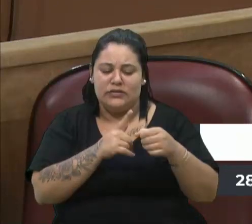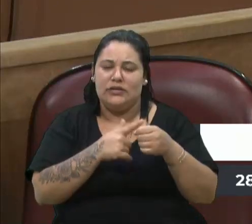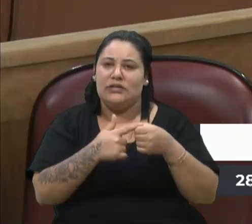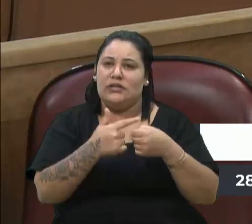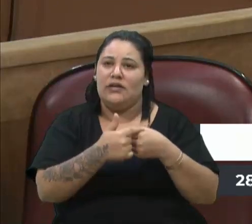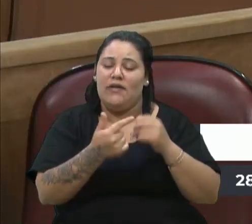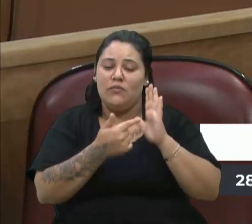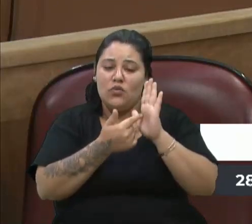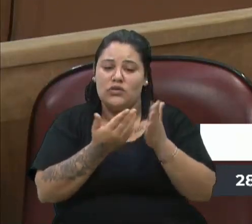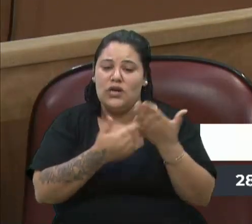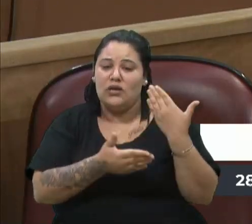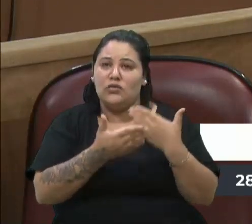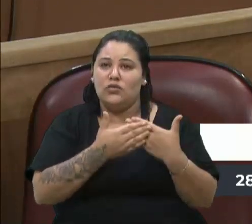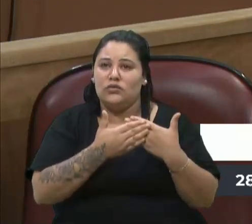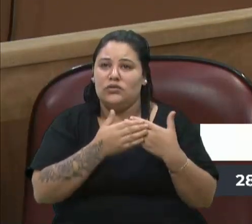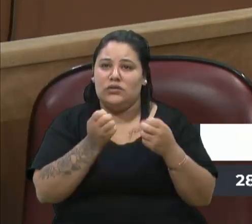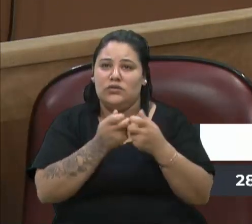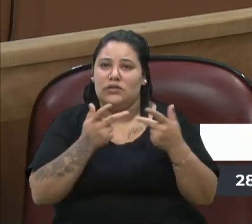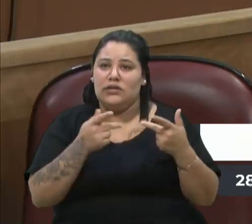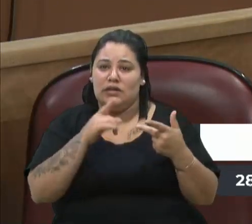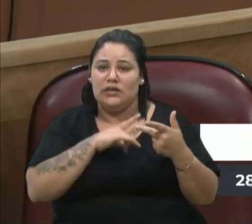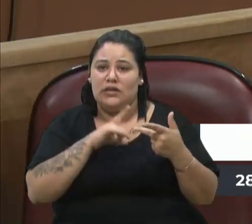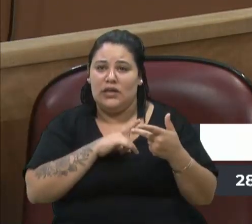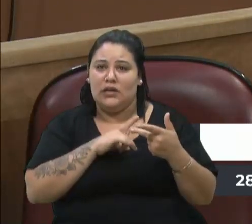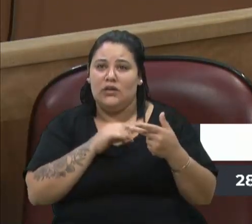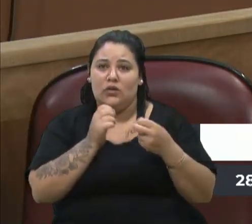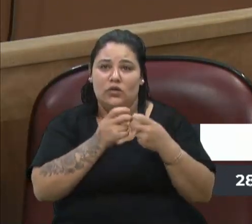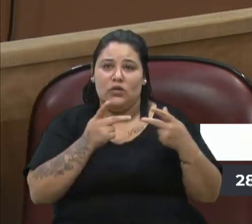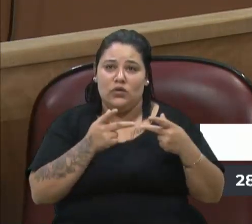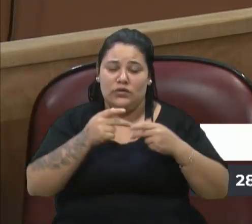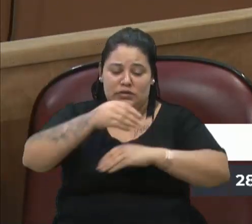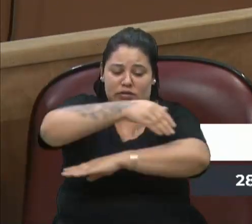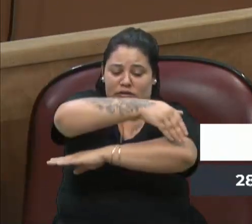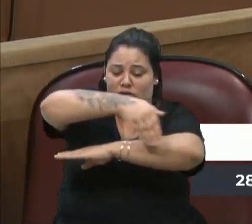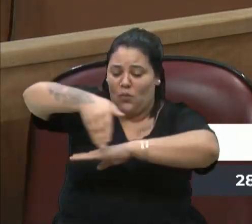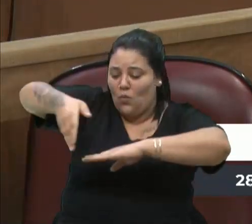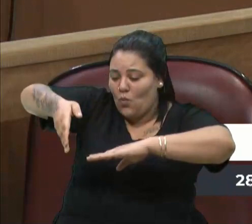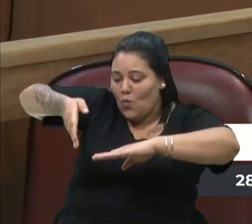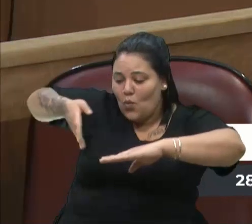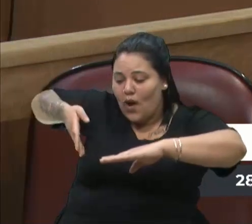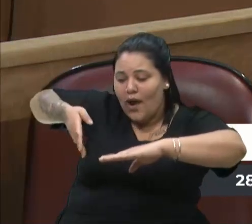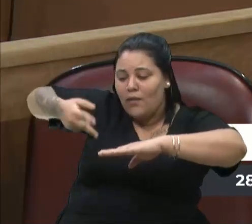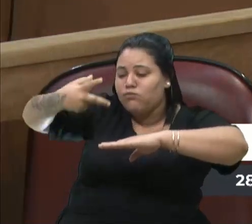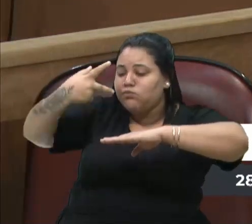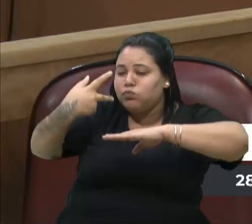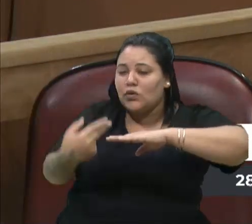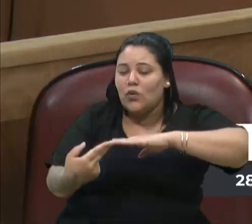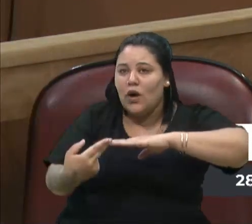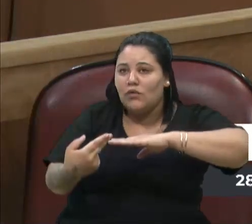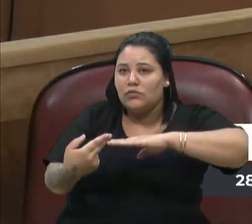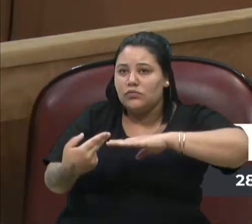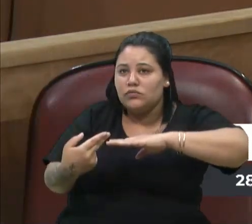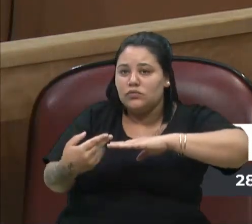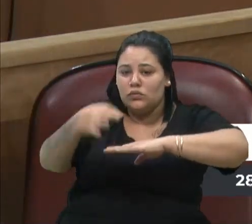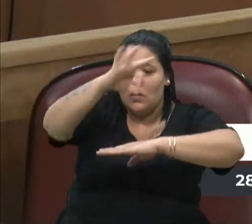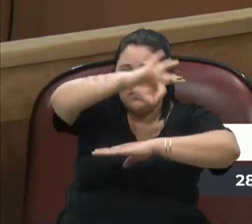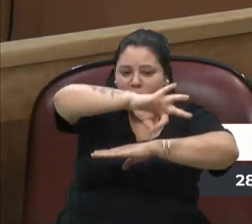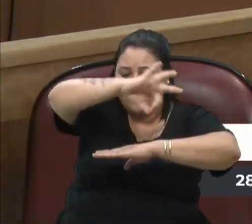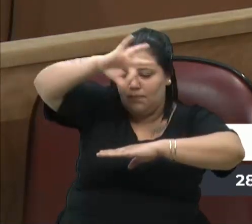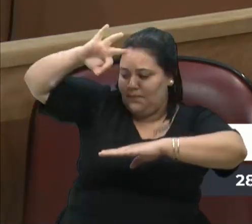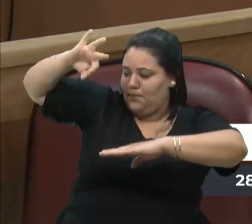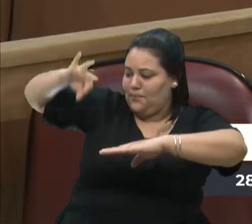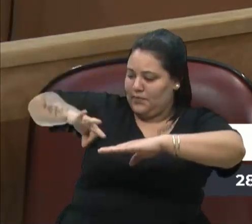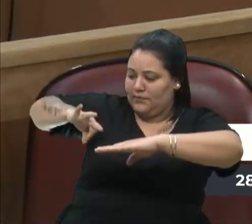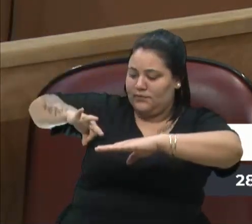tudo isso, que tem situações na mesma quadra, duas passagens, enquanto que na outra, que tem a necessidade,